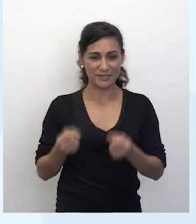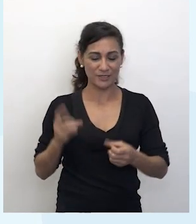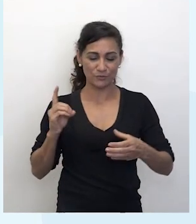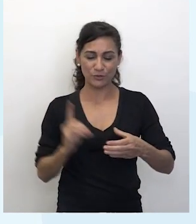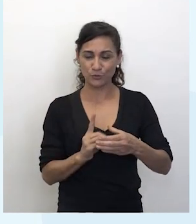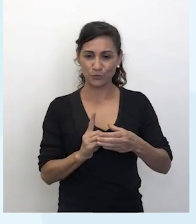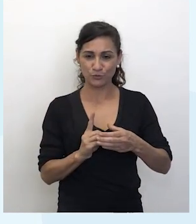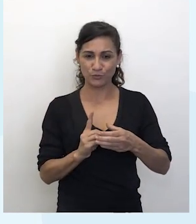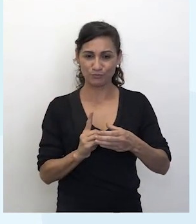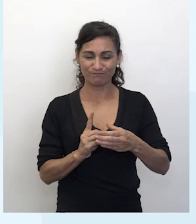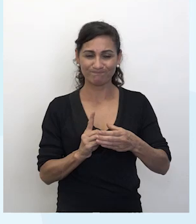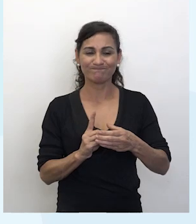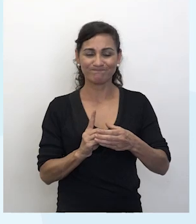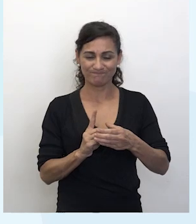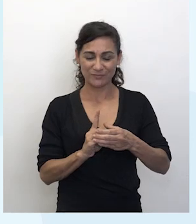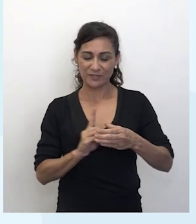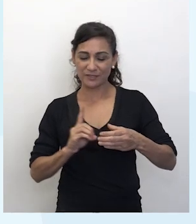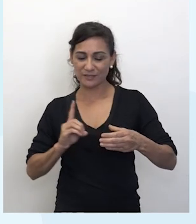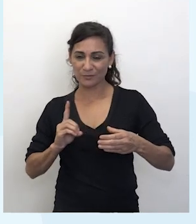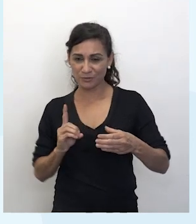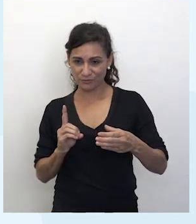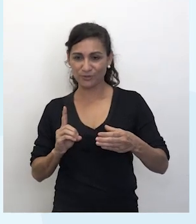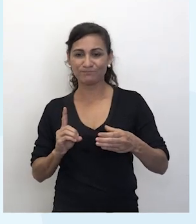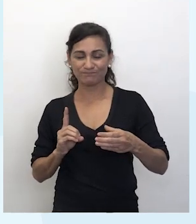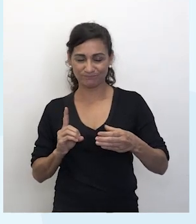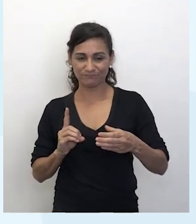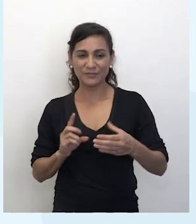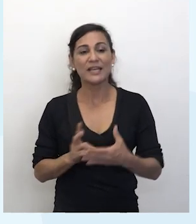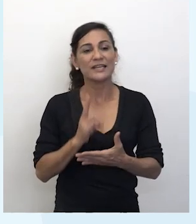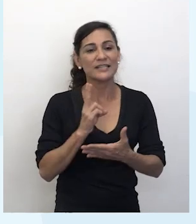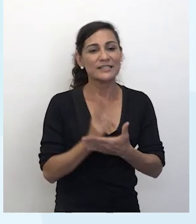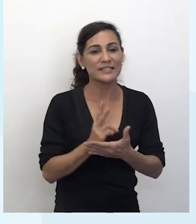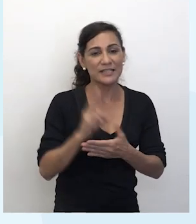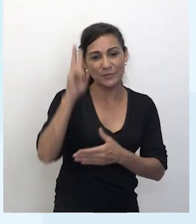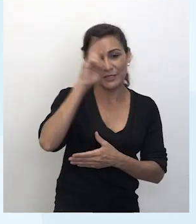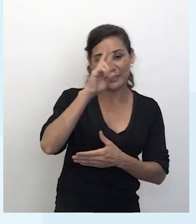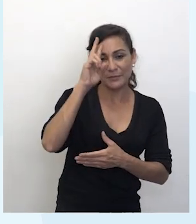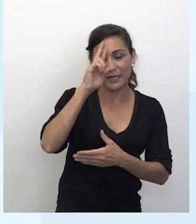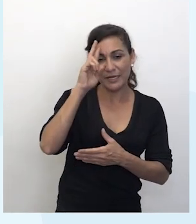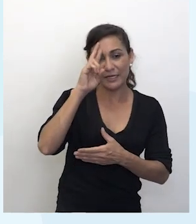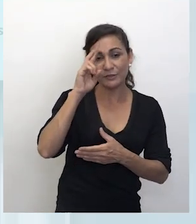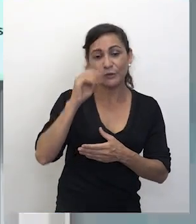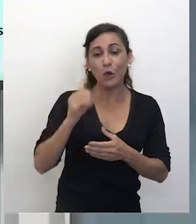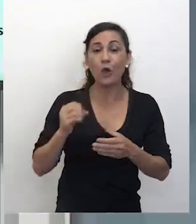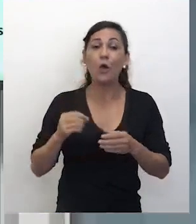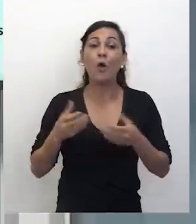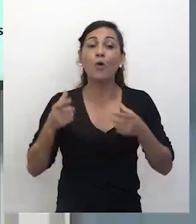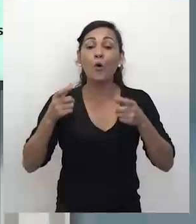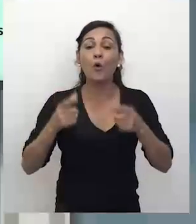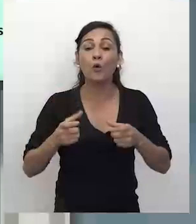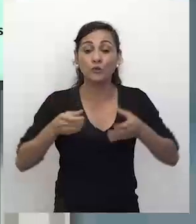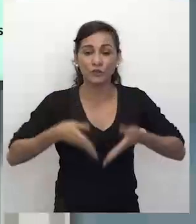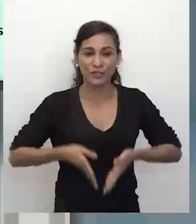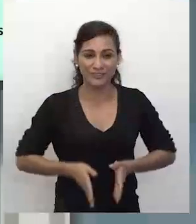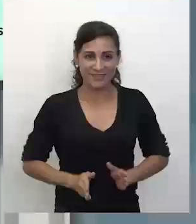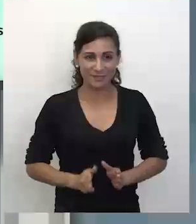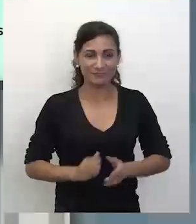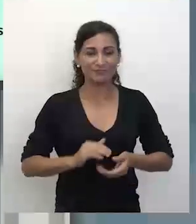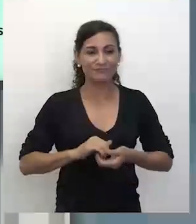que ele começa a fazer parte. Sendo sempre lembrado por sua origem. Agora, tem uma coisa que é muito interessante.